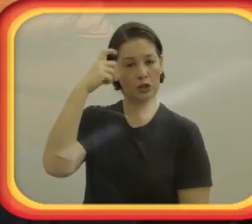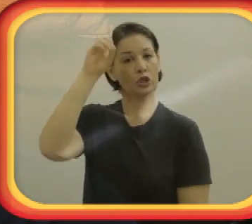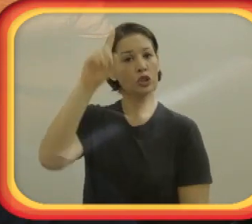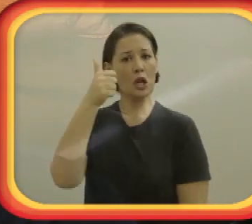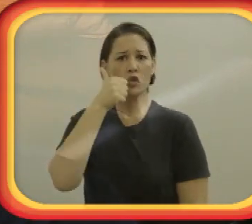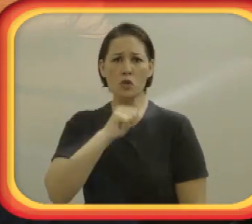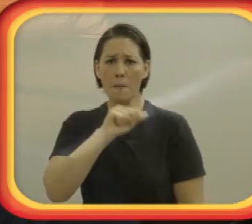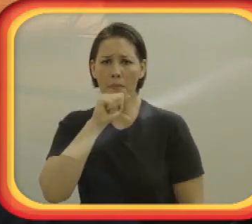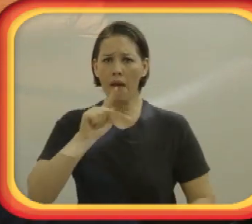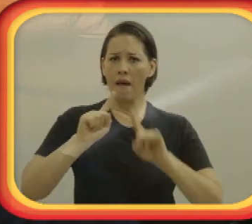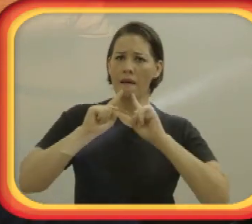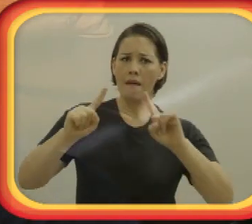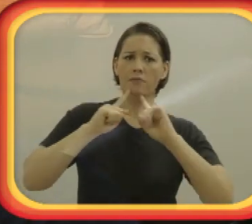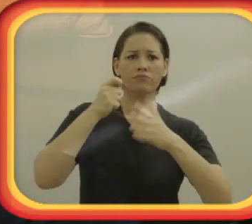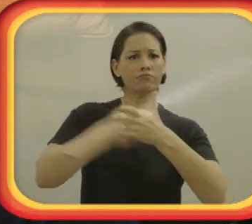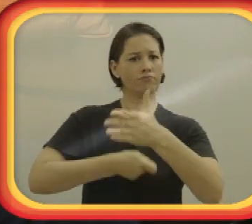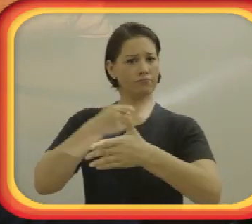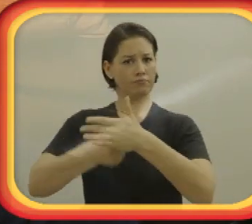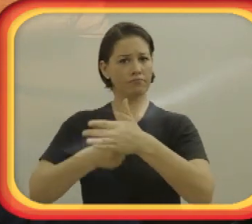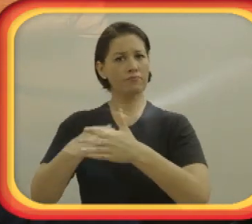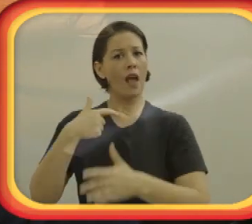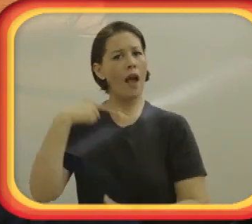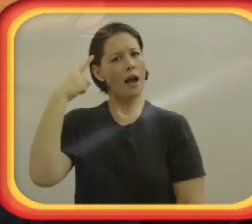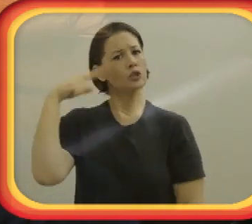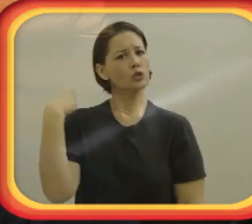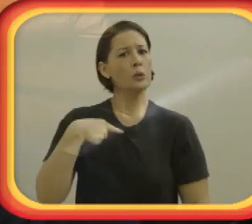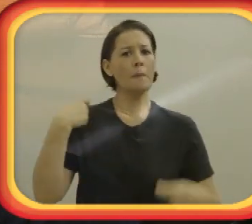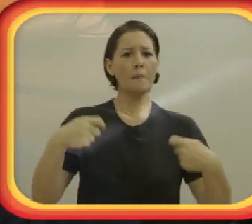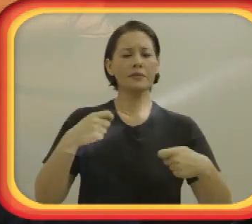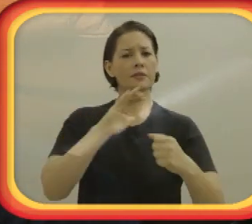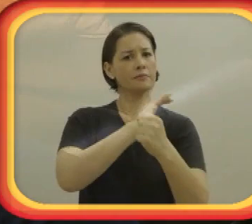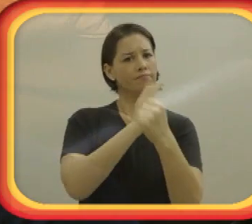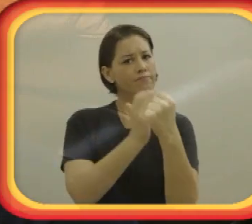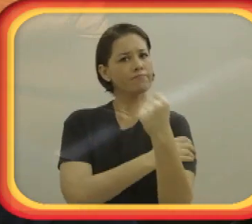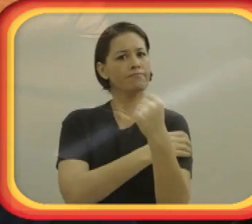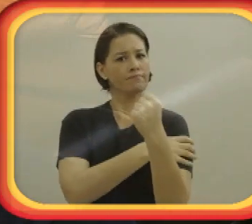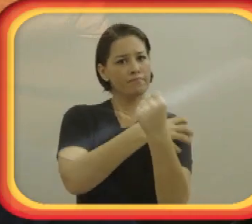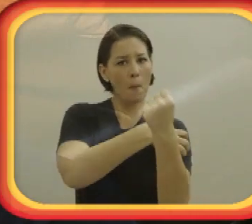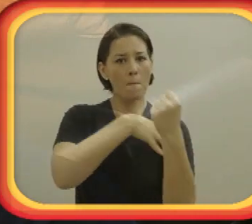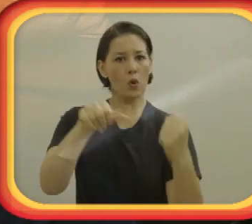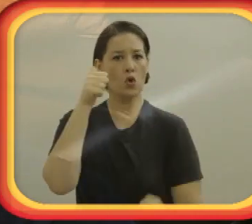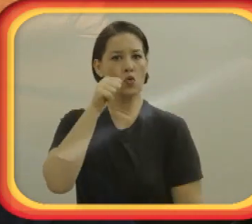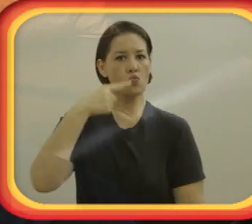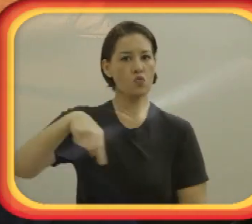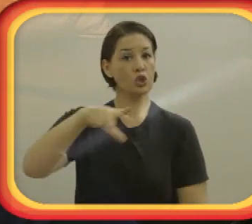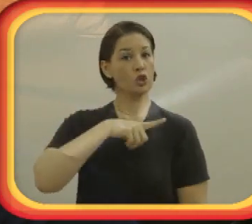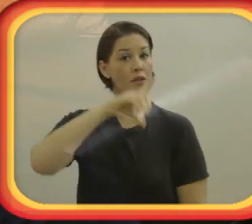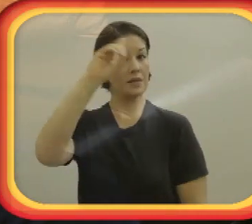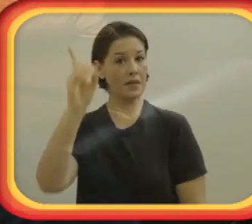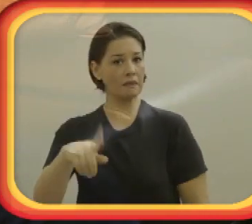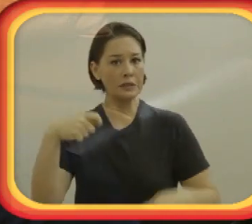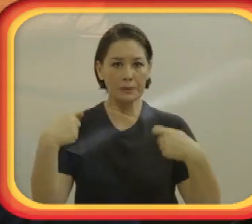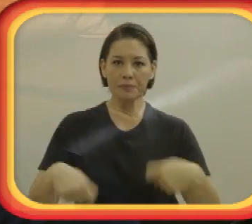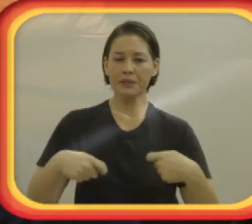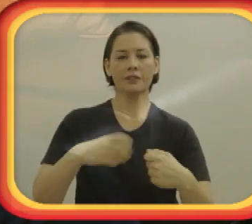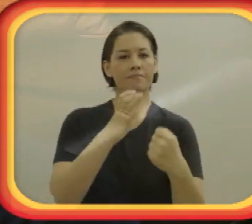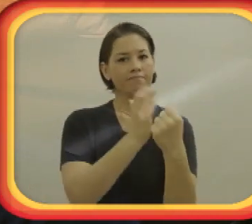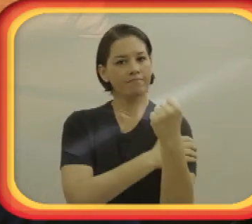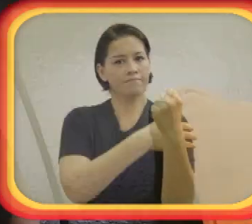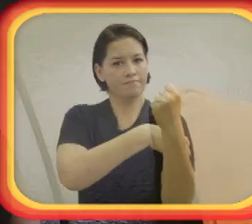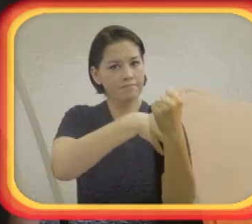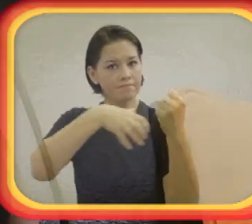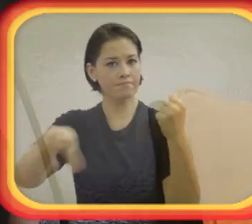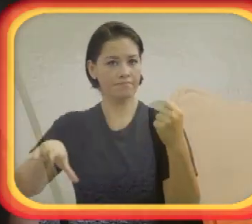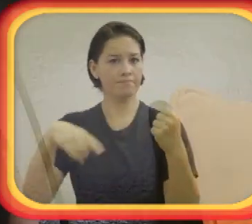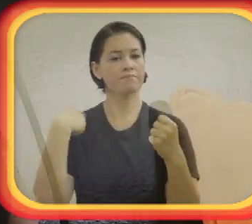proteção em relação à mulher com deficiência. E aí veio a LBI, agora, em 2015,